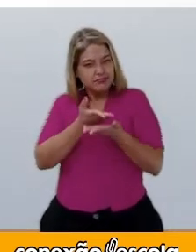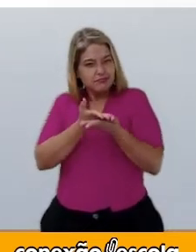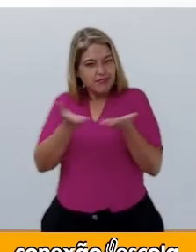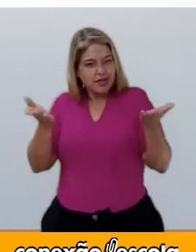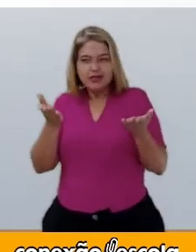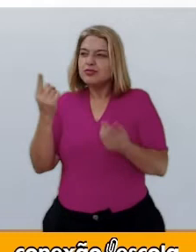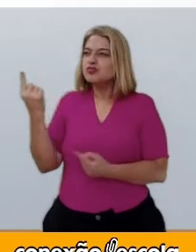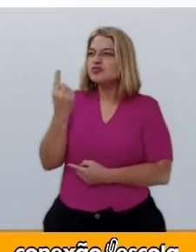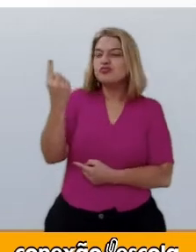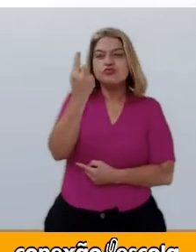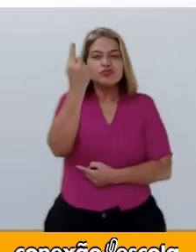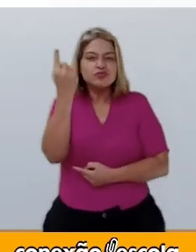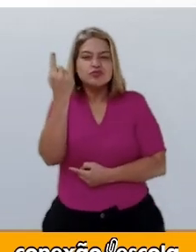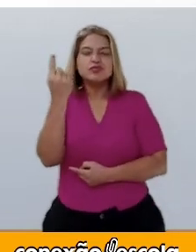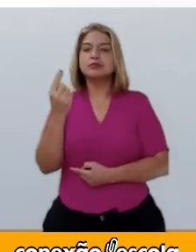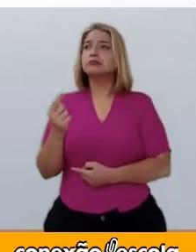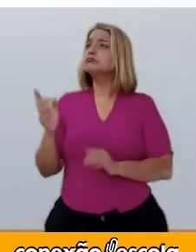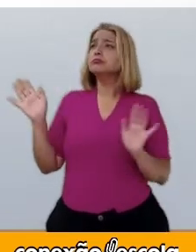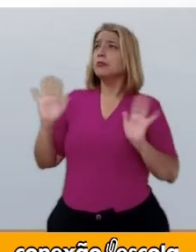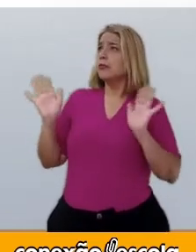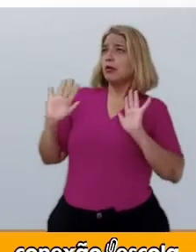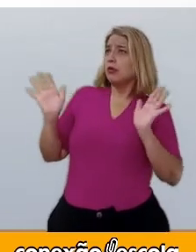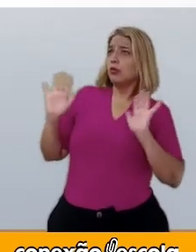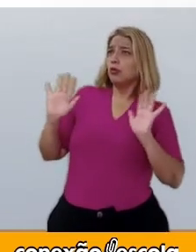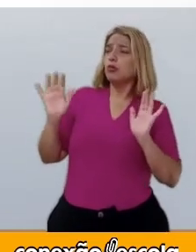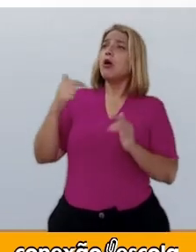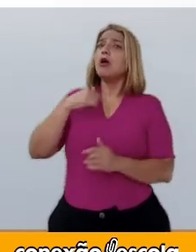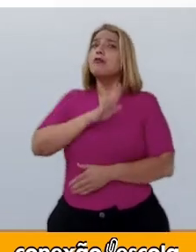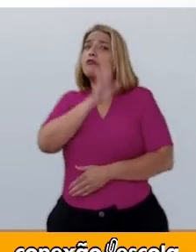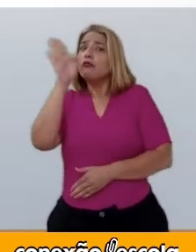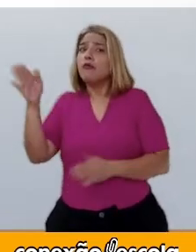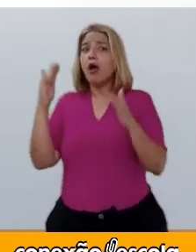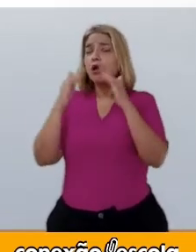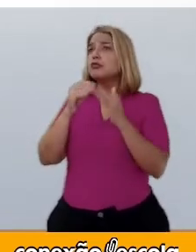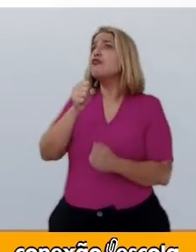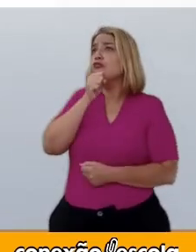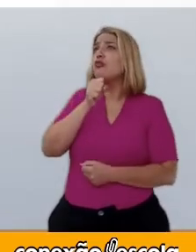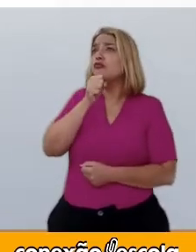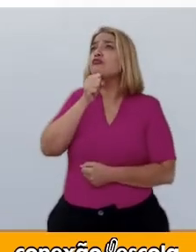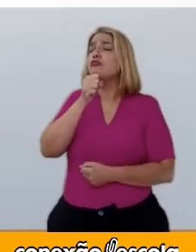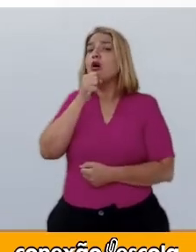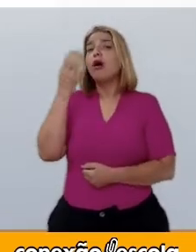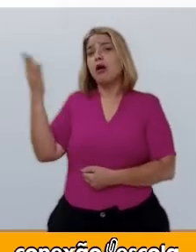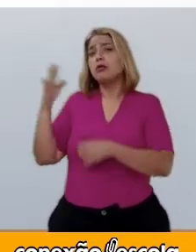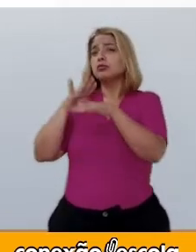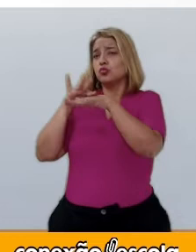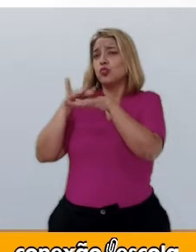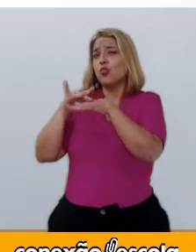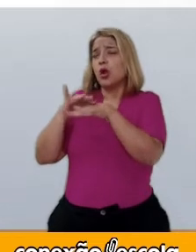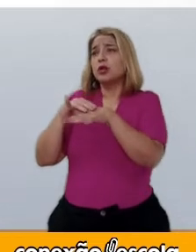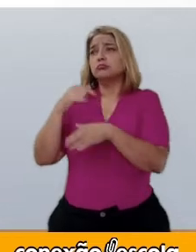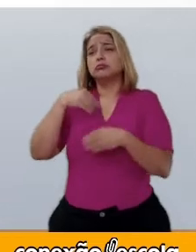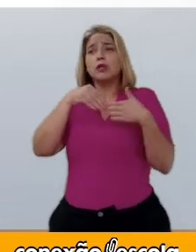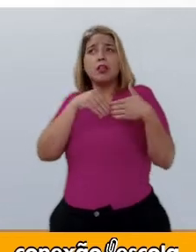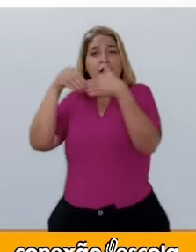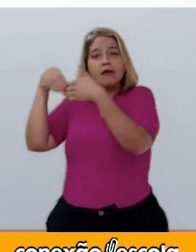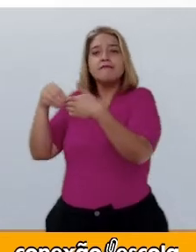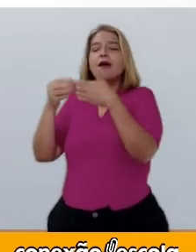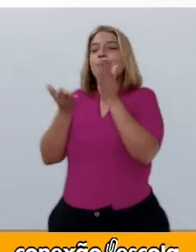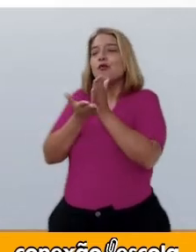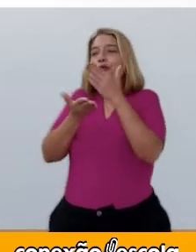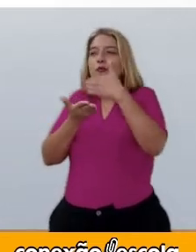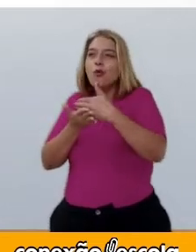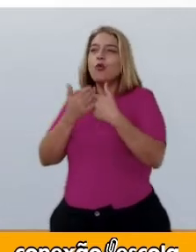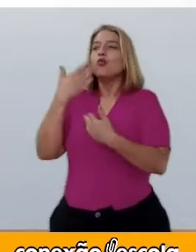Não, não, estou indo para a casa da vovó, que está doente. Vou levar bolo